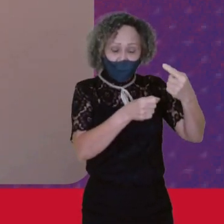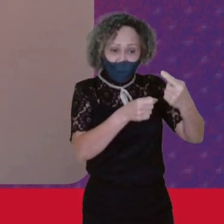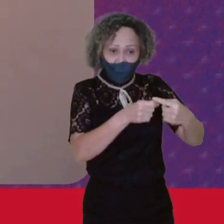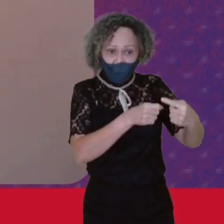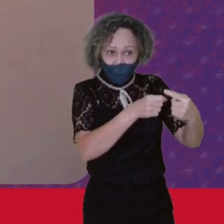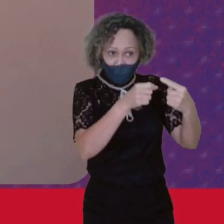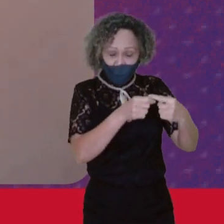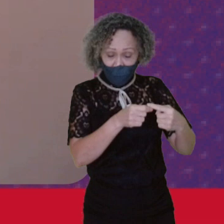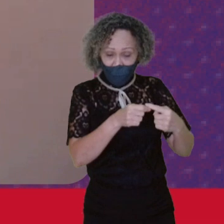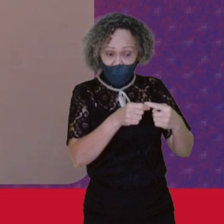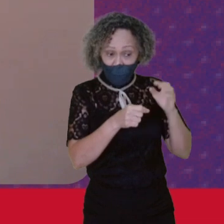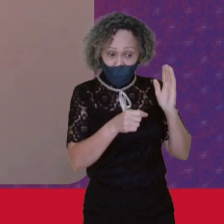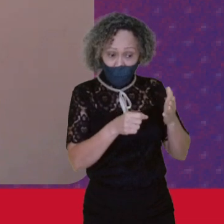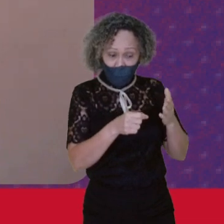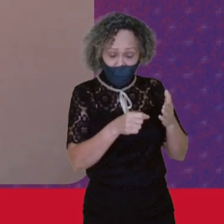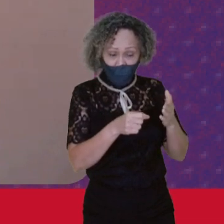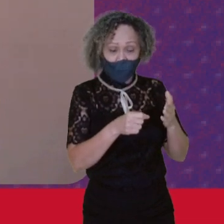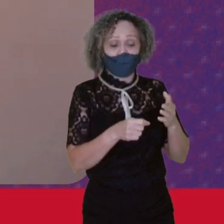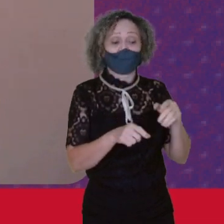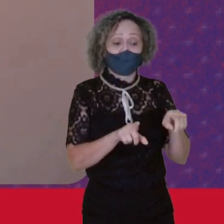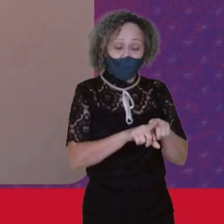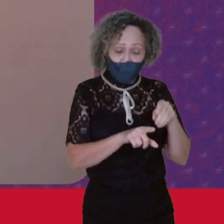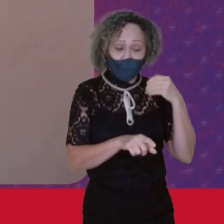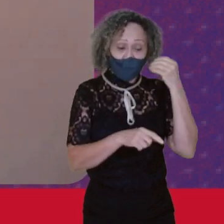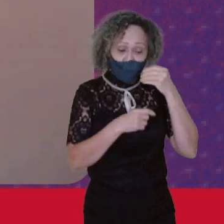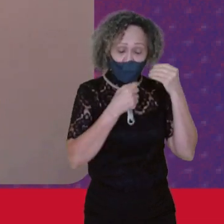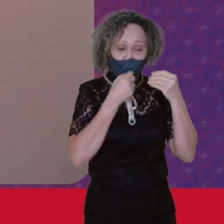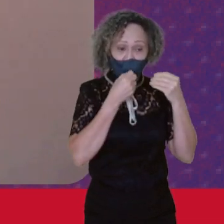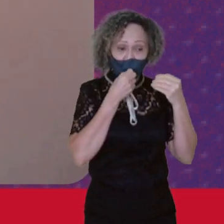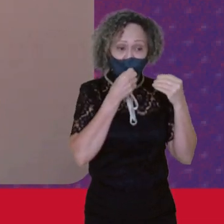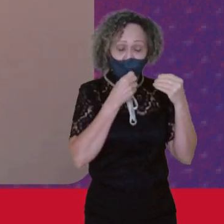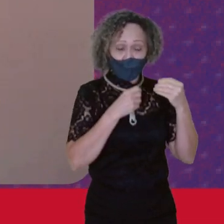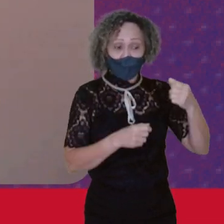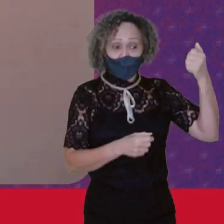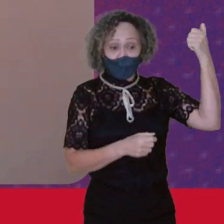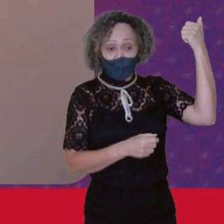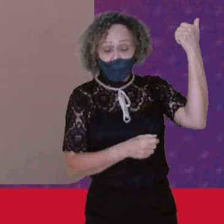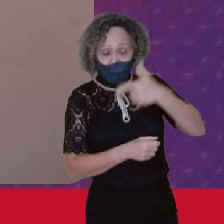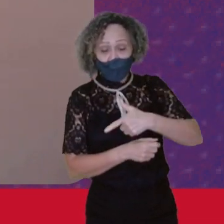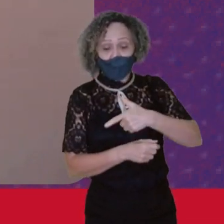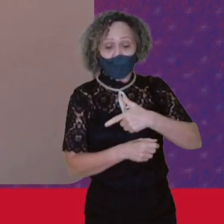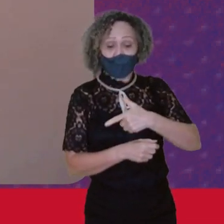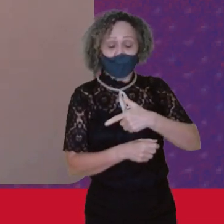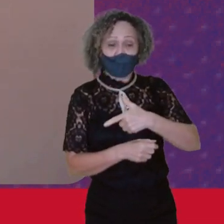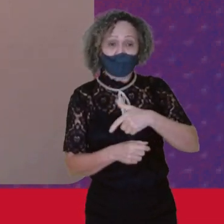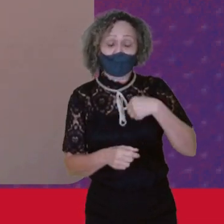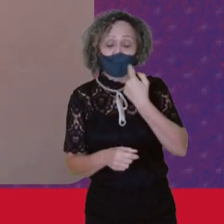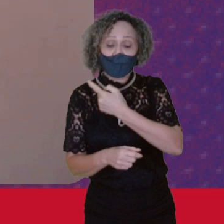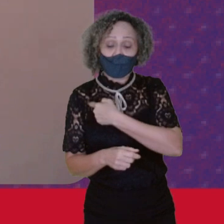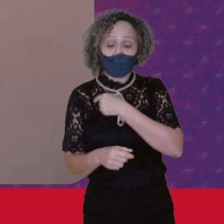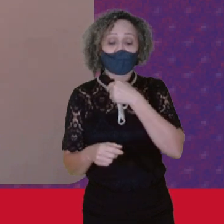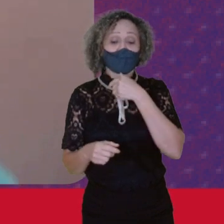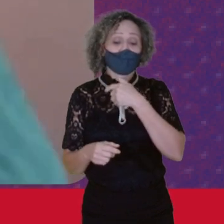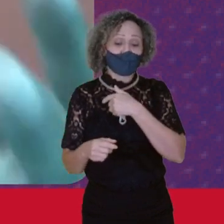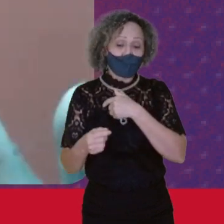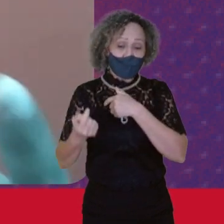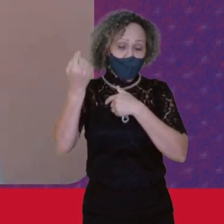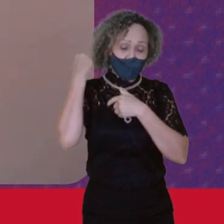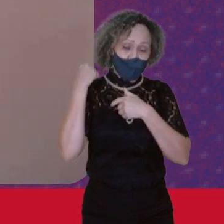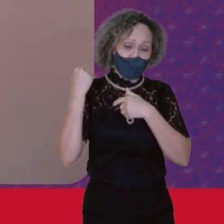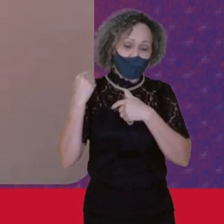no campo brasileiro Então Eu penso que Os temas Estão